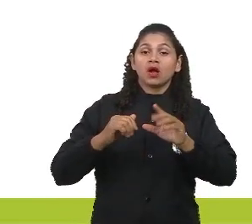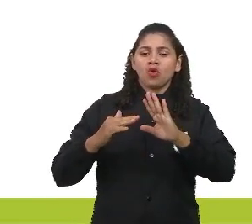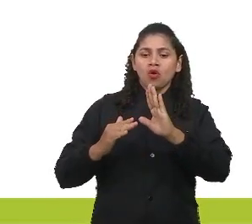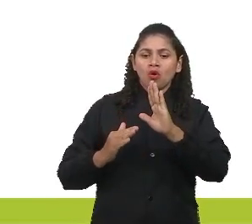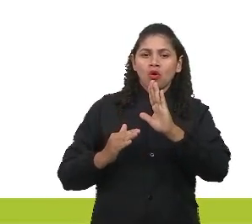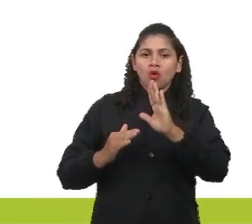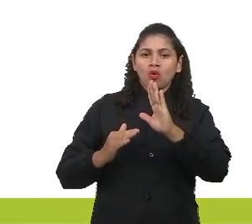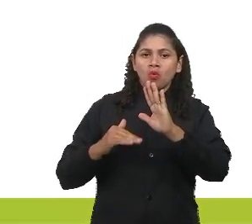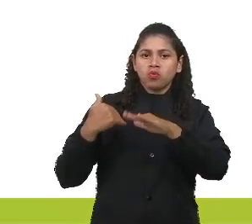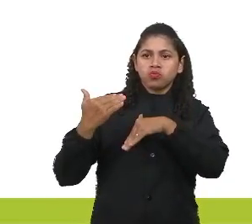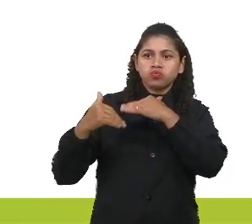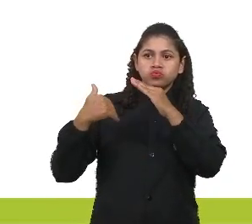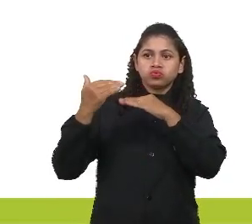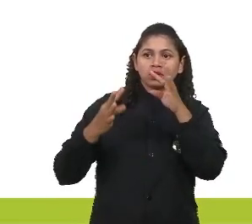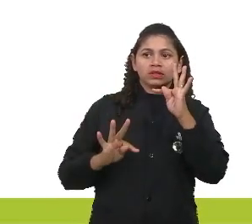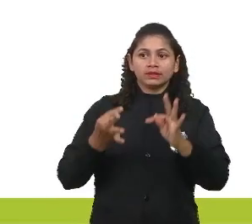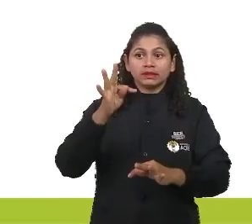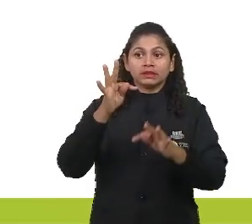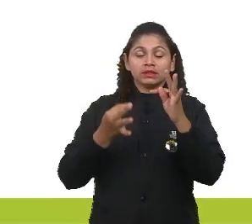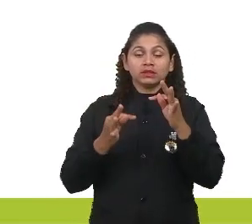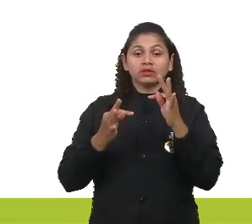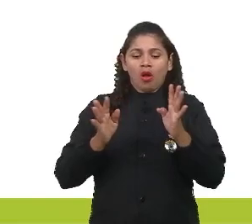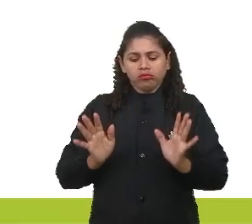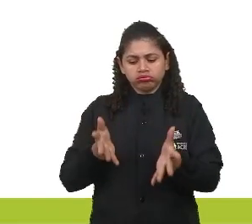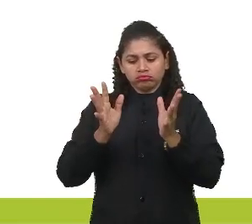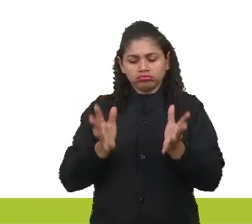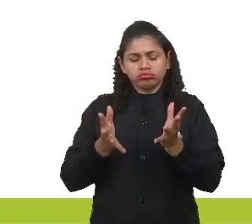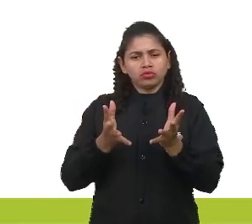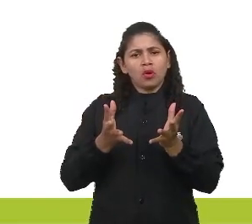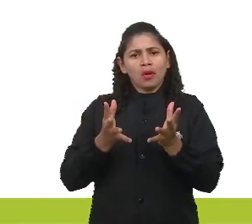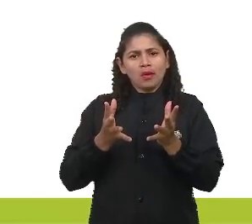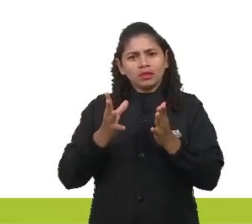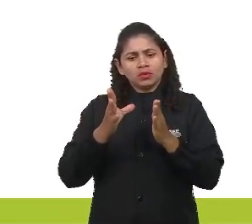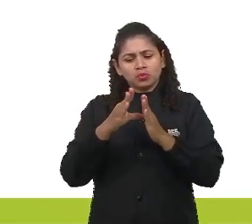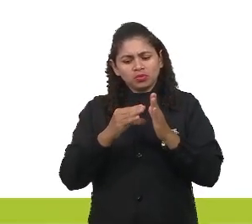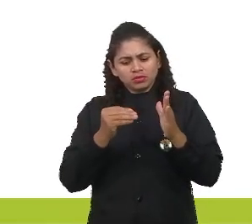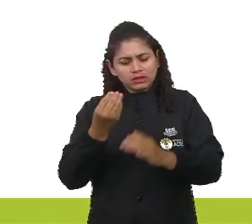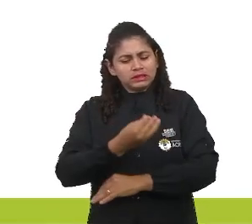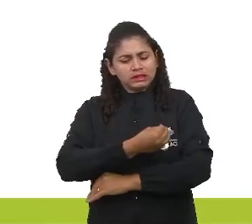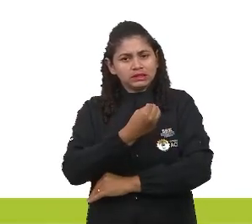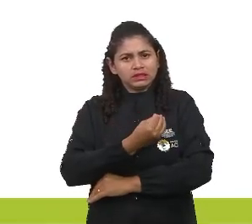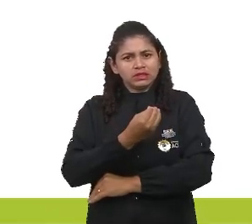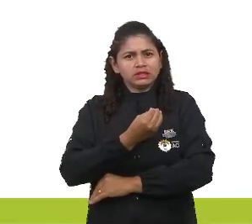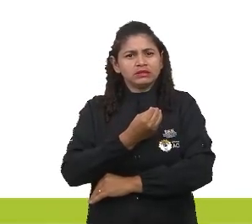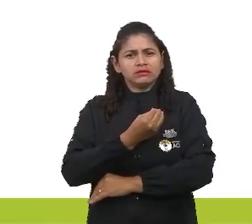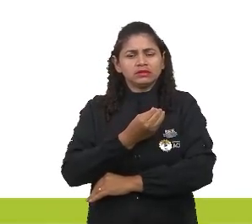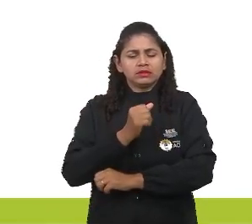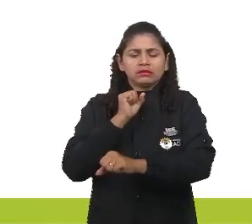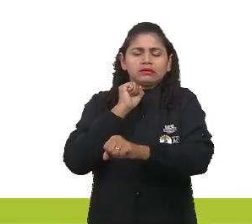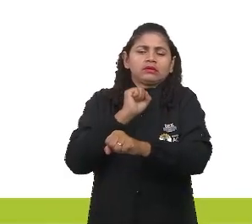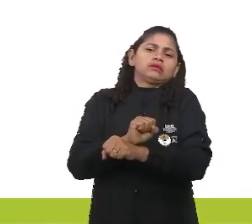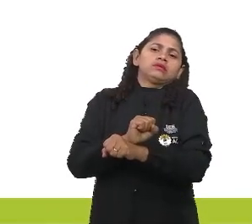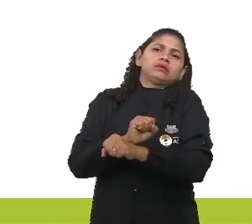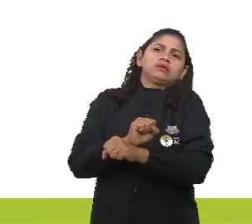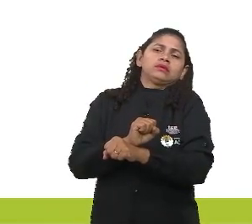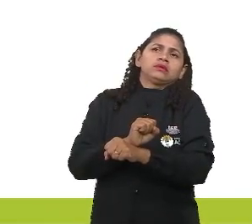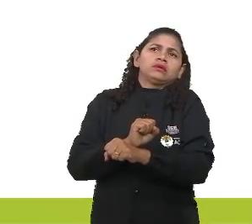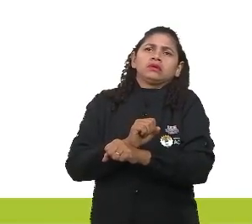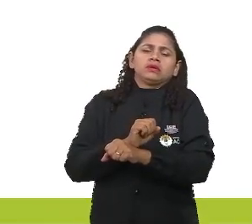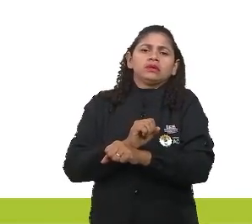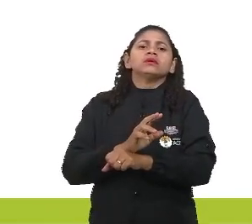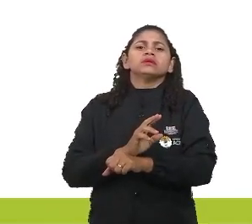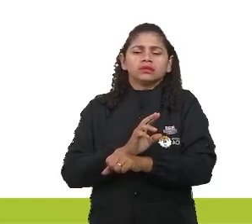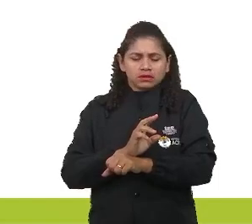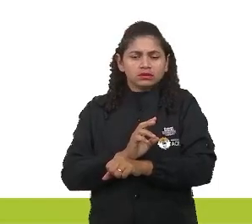vida sedentários. Não afeta a prática de regular de exercício. Não afeta? Claro que afeta. O pessoal tudo sedentário e não quer fazer nada?